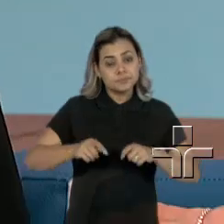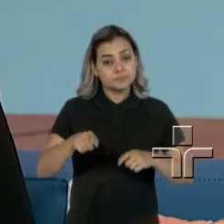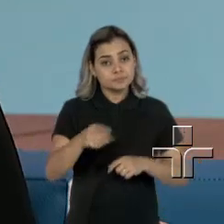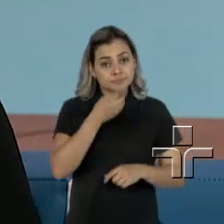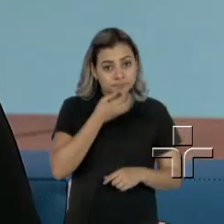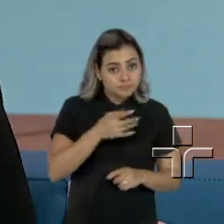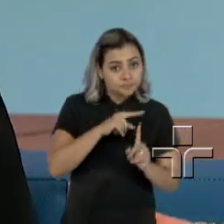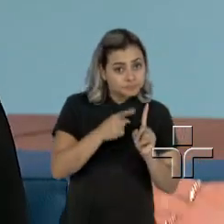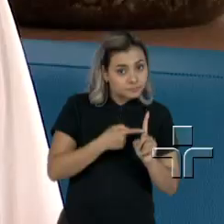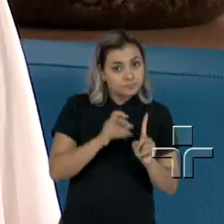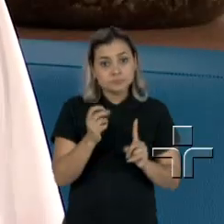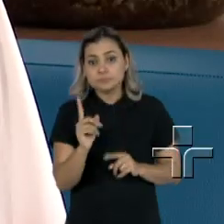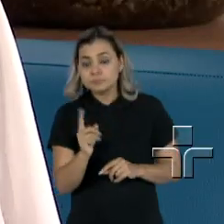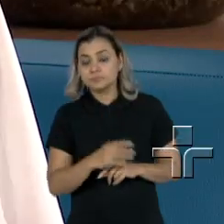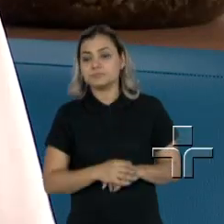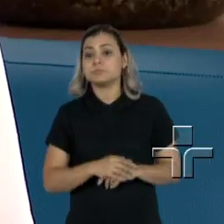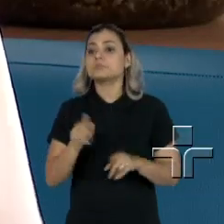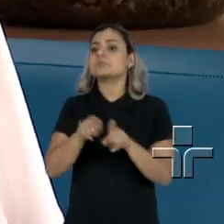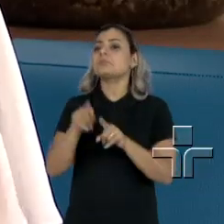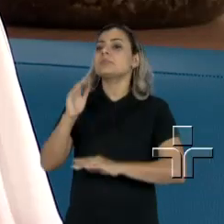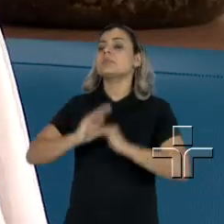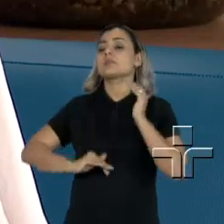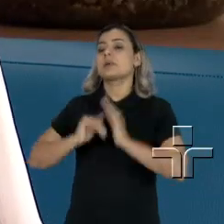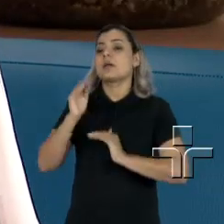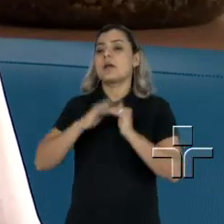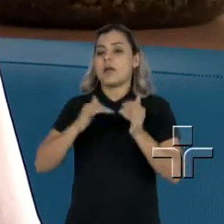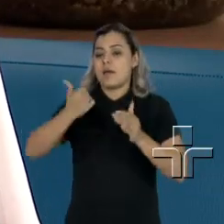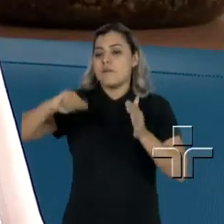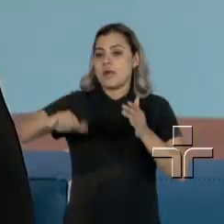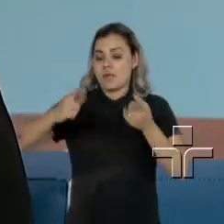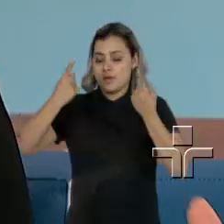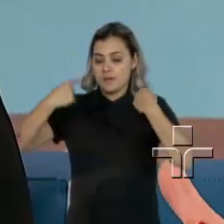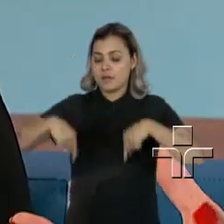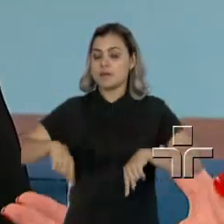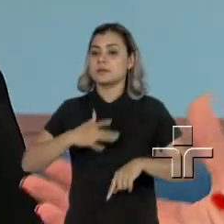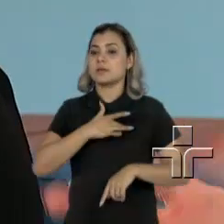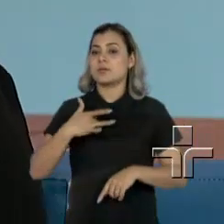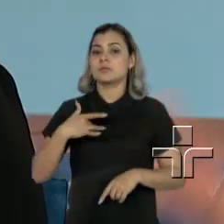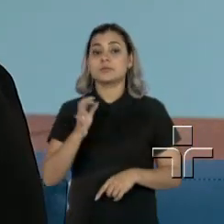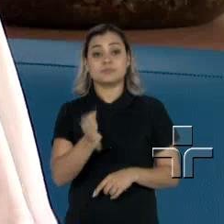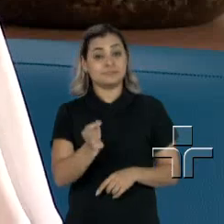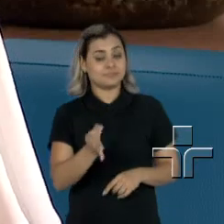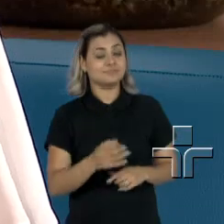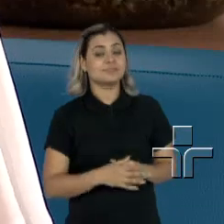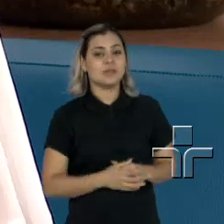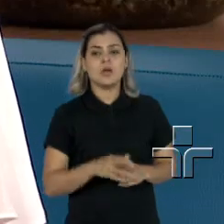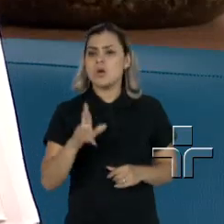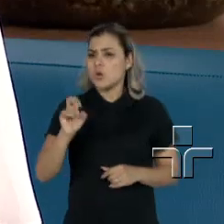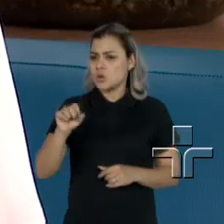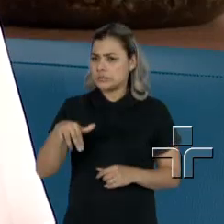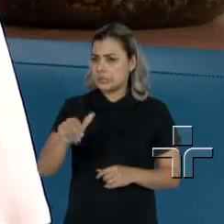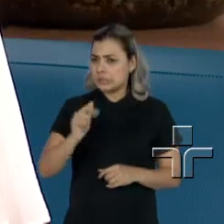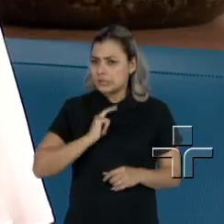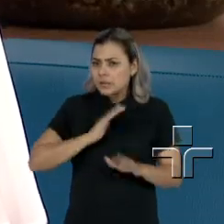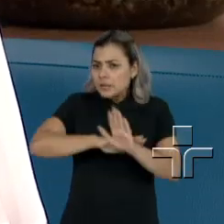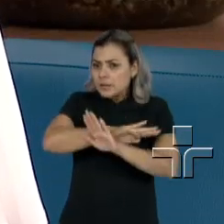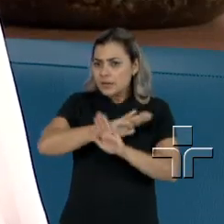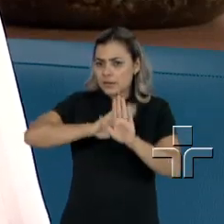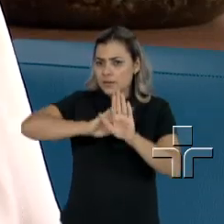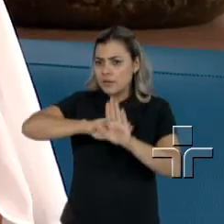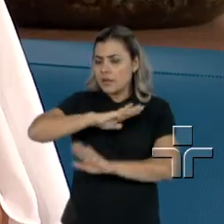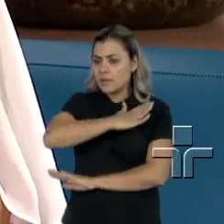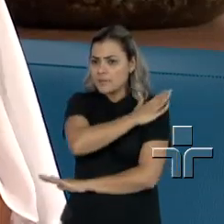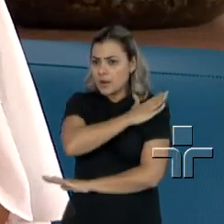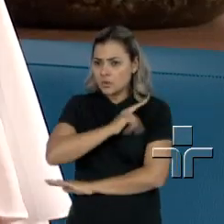conseguir ser mãe, E o profissional também, avaliar a saúde dela, né? saúde. Rosana, você sofreu algum preconceito quando você